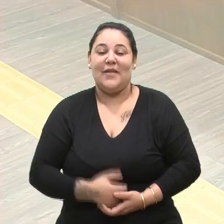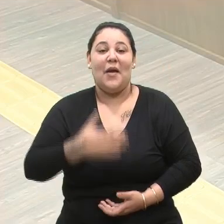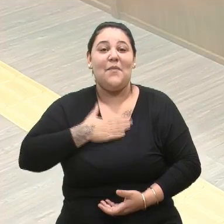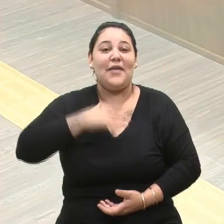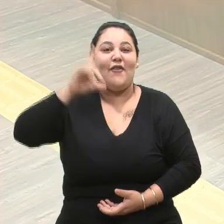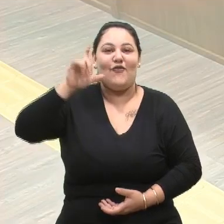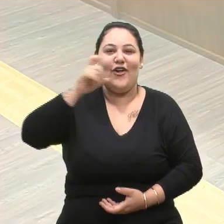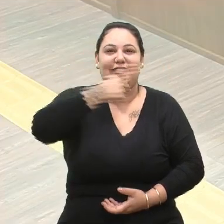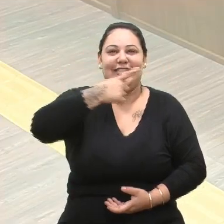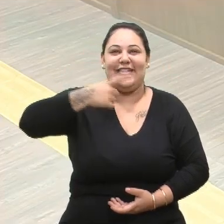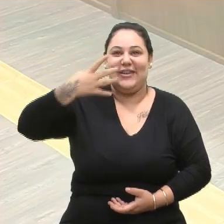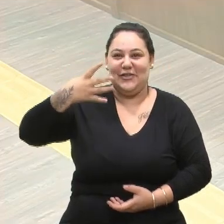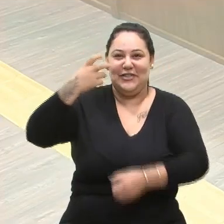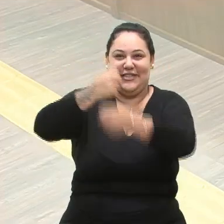114 anos atrás. Com a palavra.